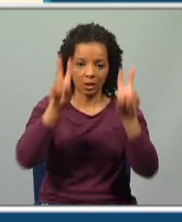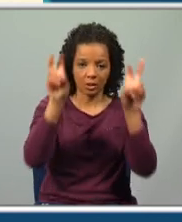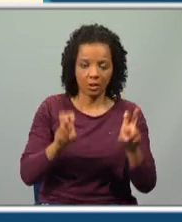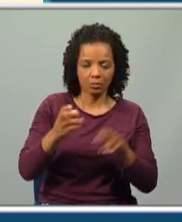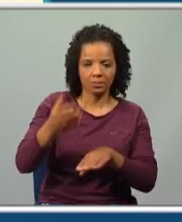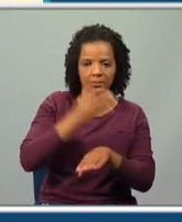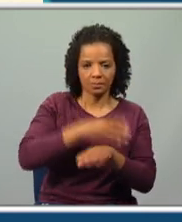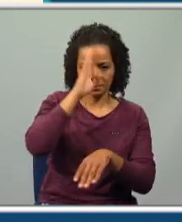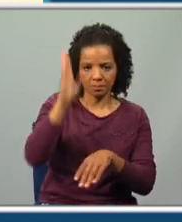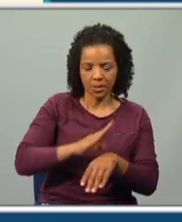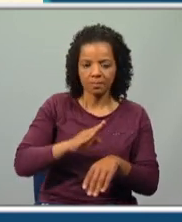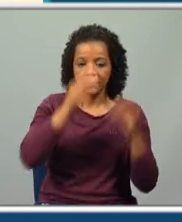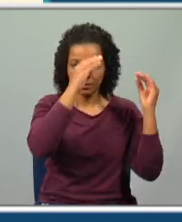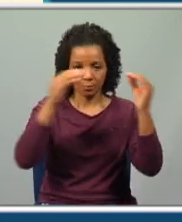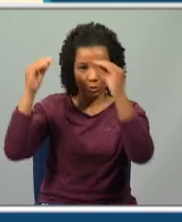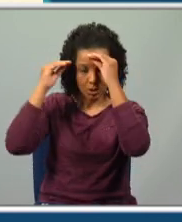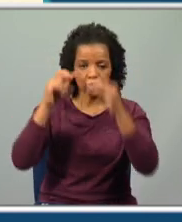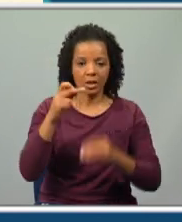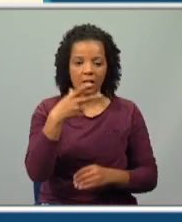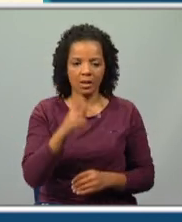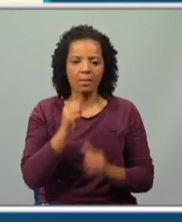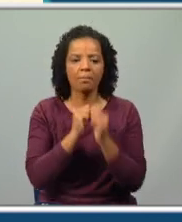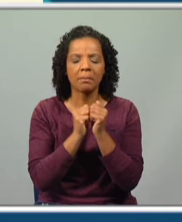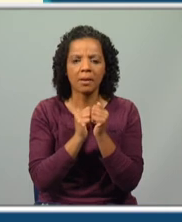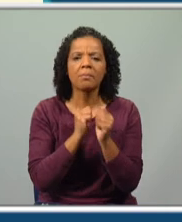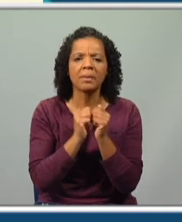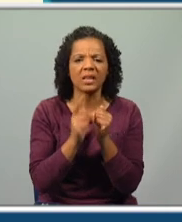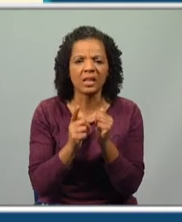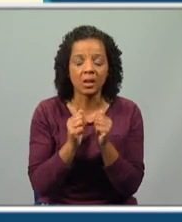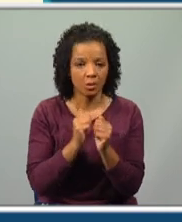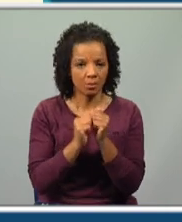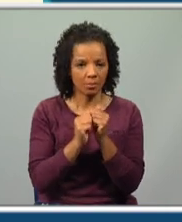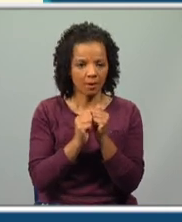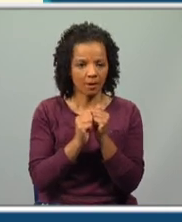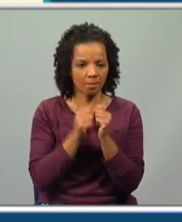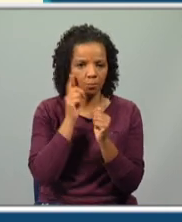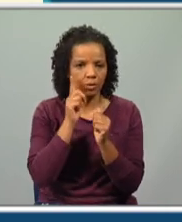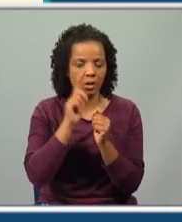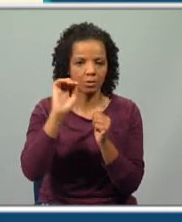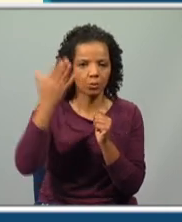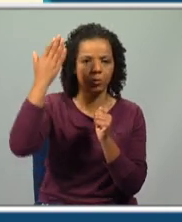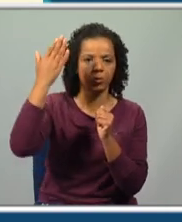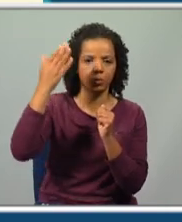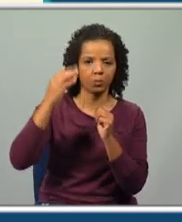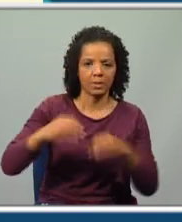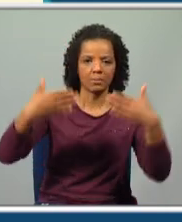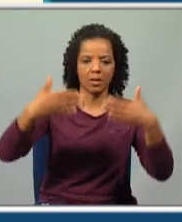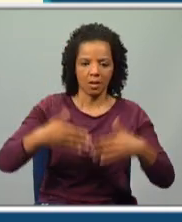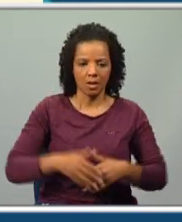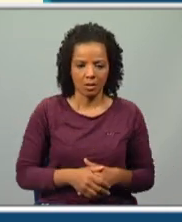antecipamos que a personagem Aia terá um papel, um papel que? Determinante, fulcral, principal,